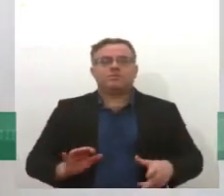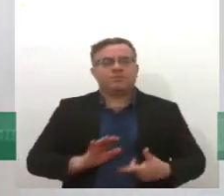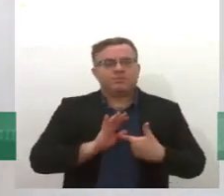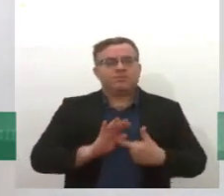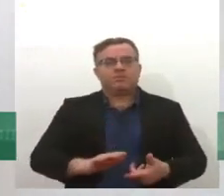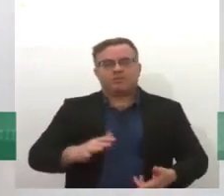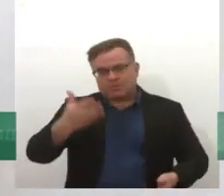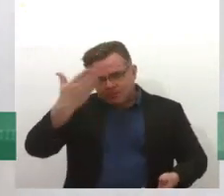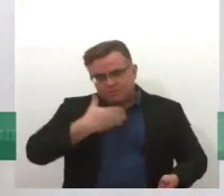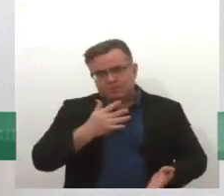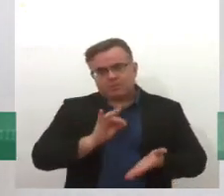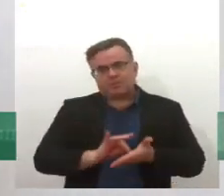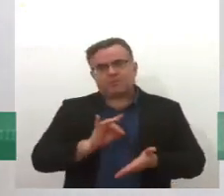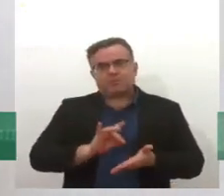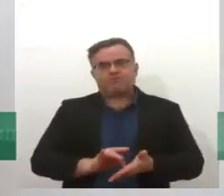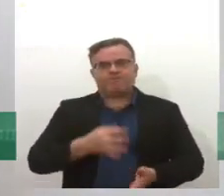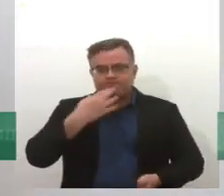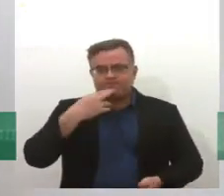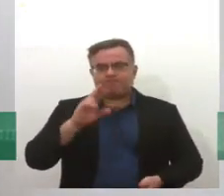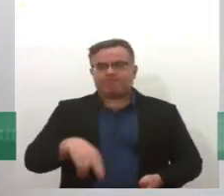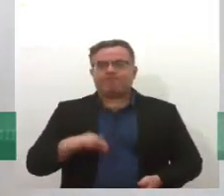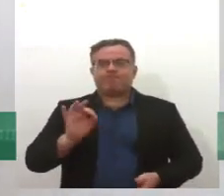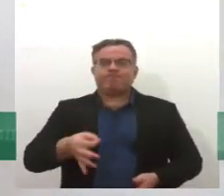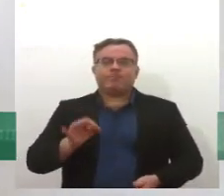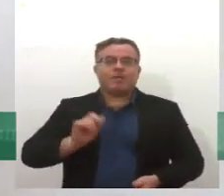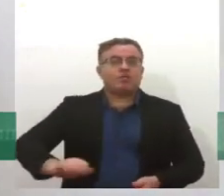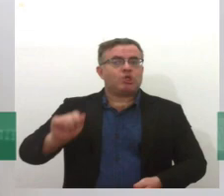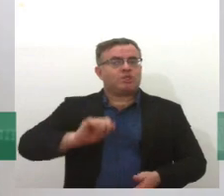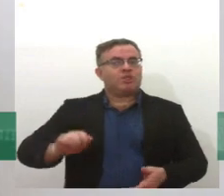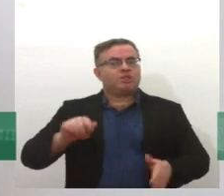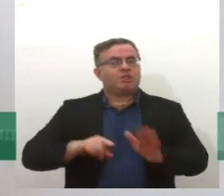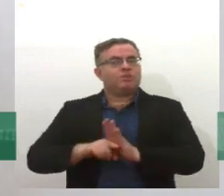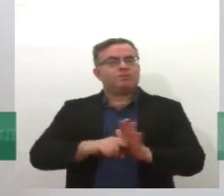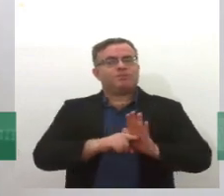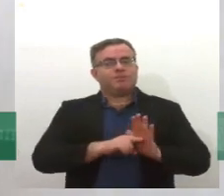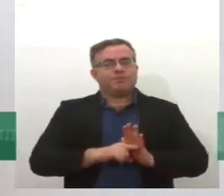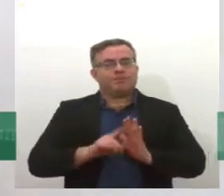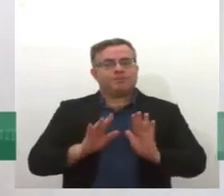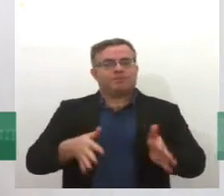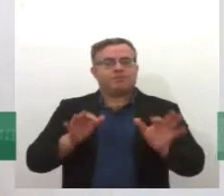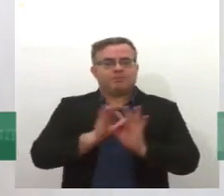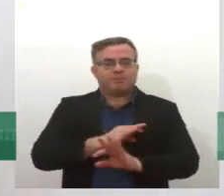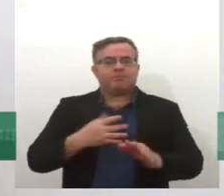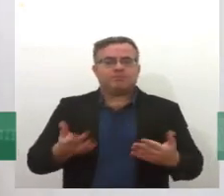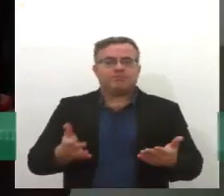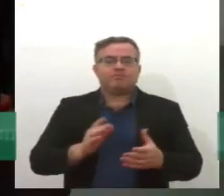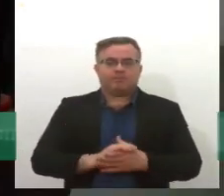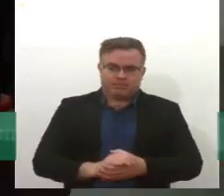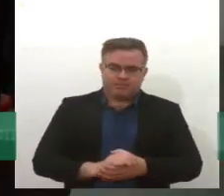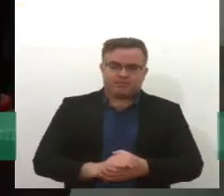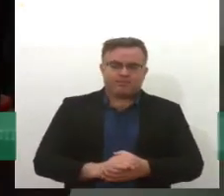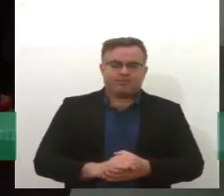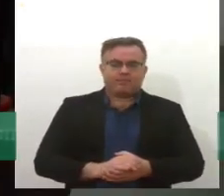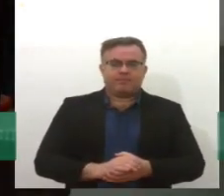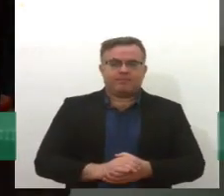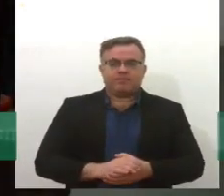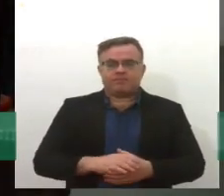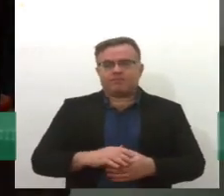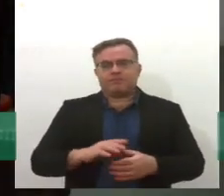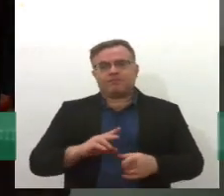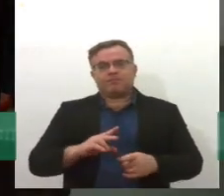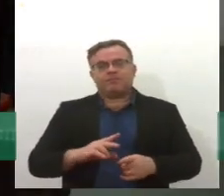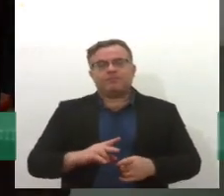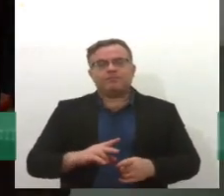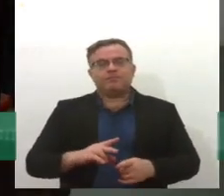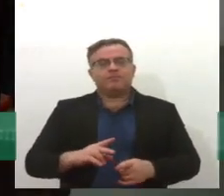é uma observação, né, um dado da Associação Brasileira de Saúde Mental. E a demanda aumentou, né? Sim, nesses 10